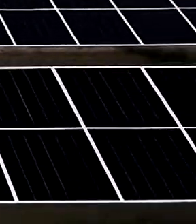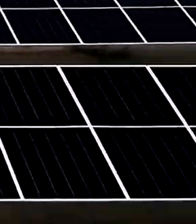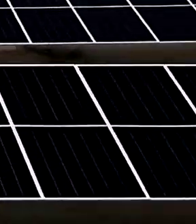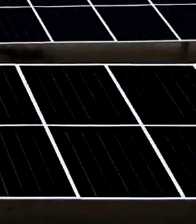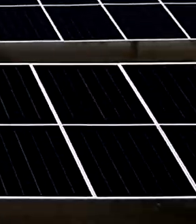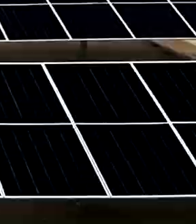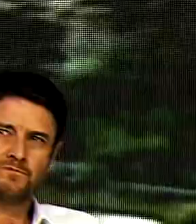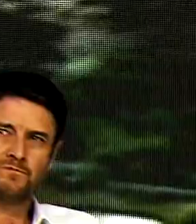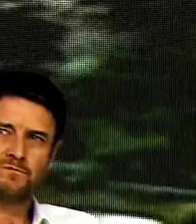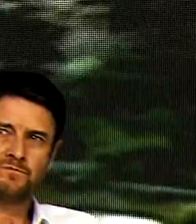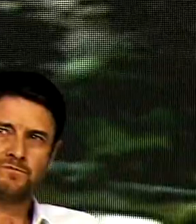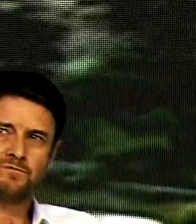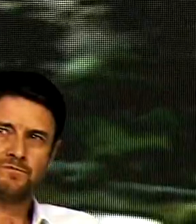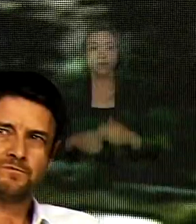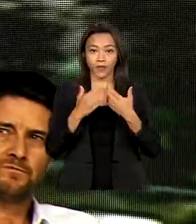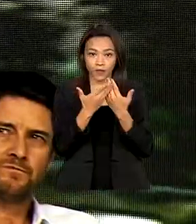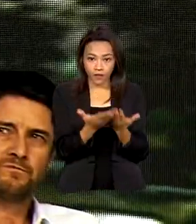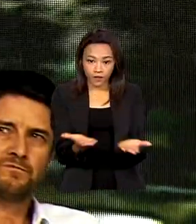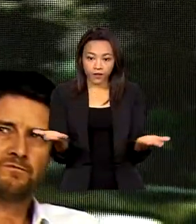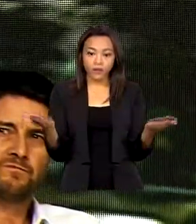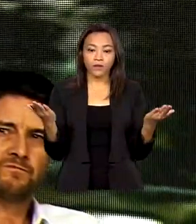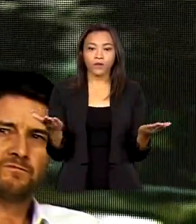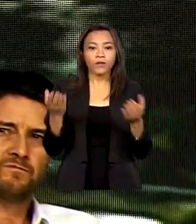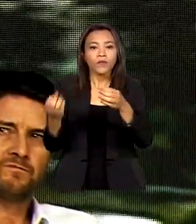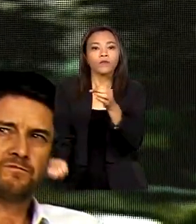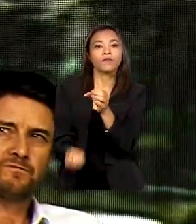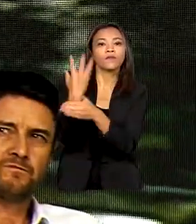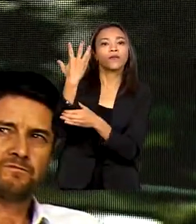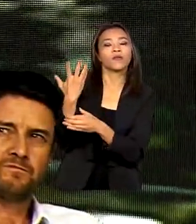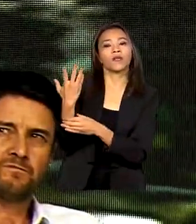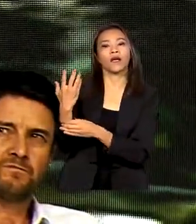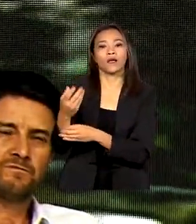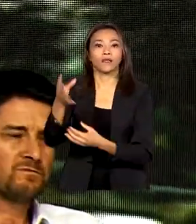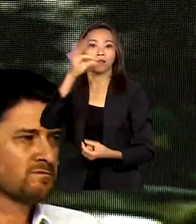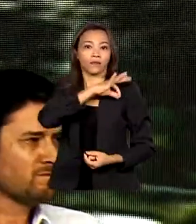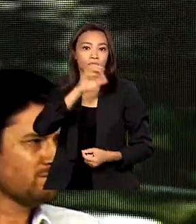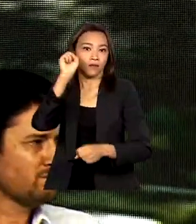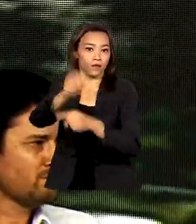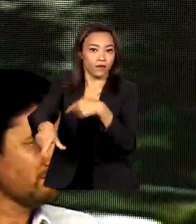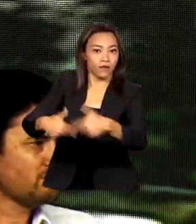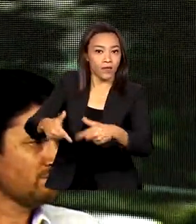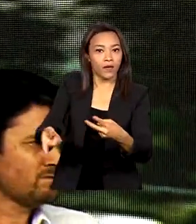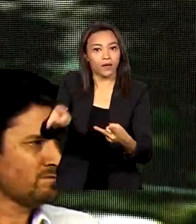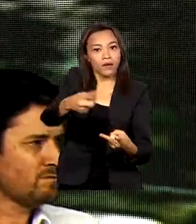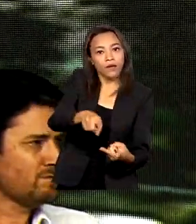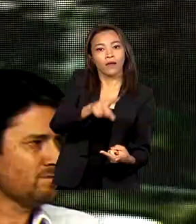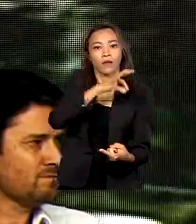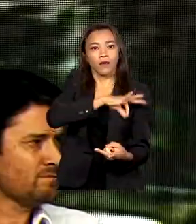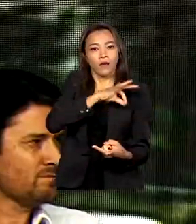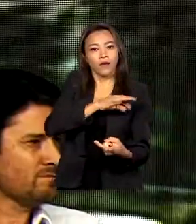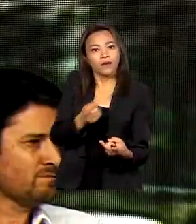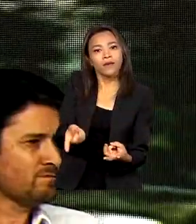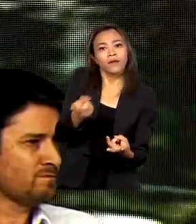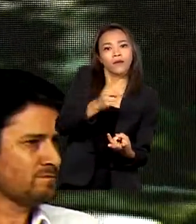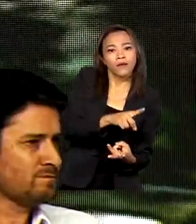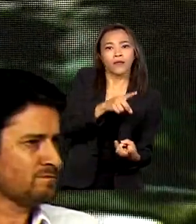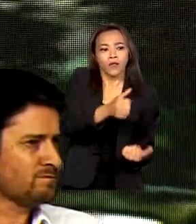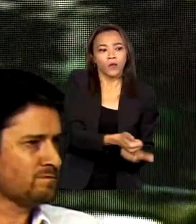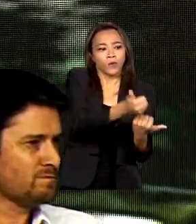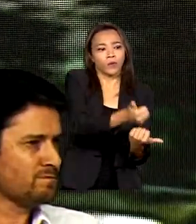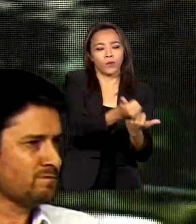Isso é geração de emprego, renda e, sobretudo, indutor da